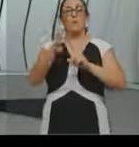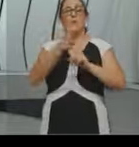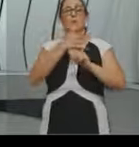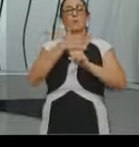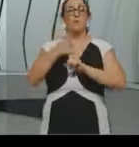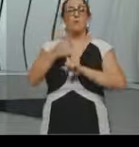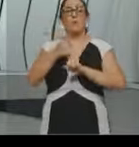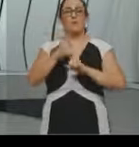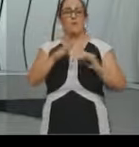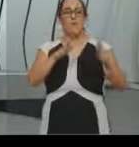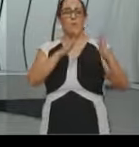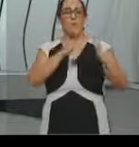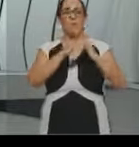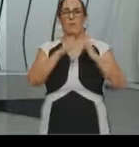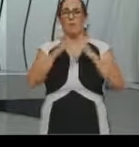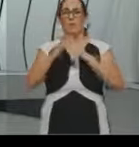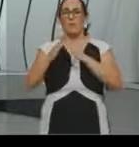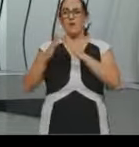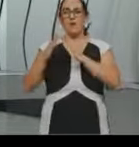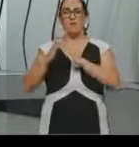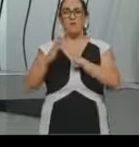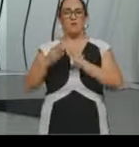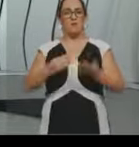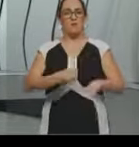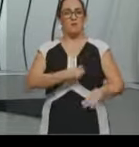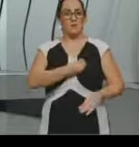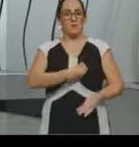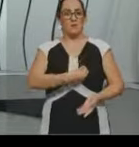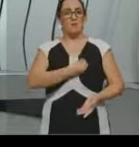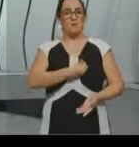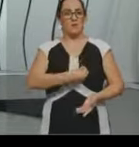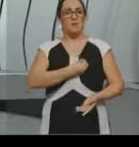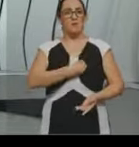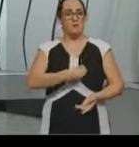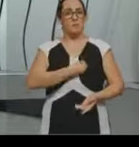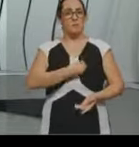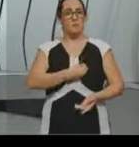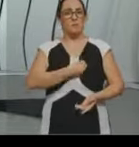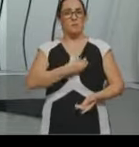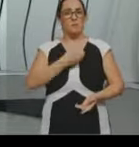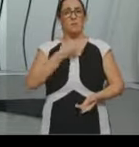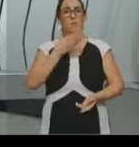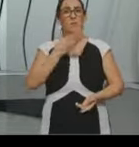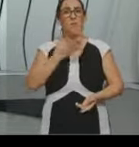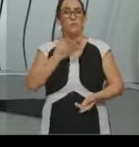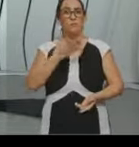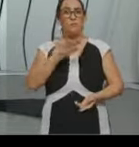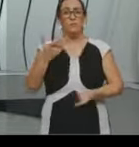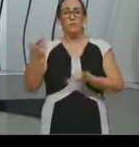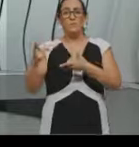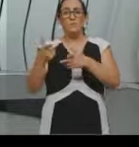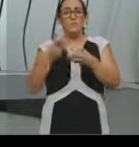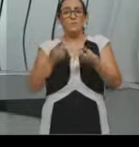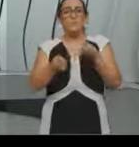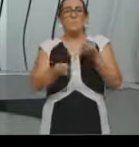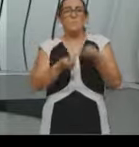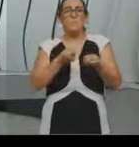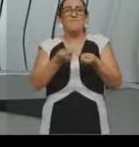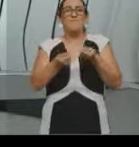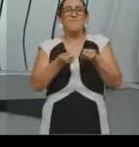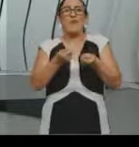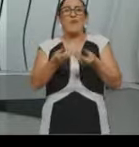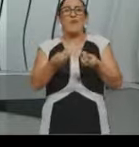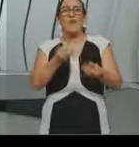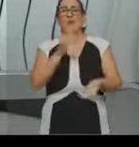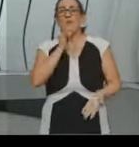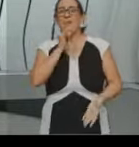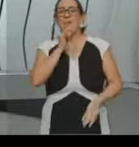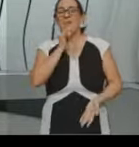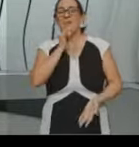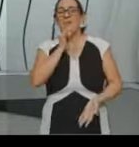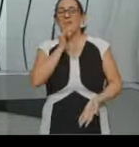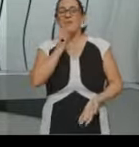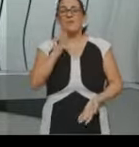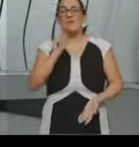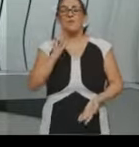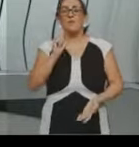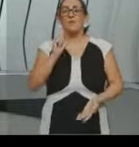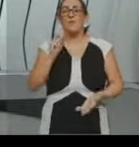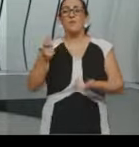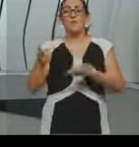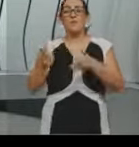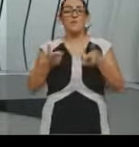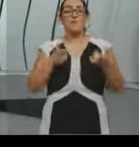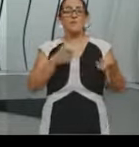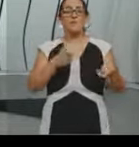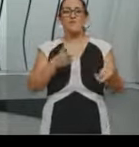dignas de vida. Isso não fazia parte ainda, de uma maneira consolidada, da pauta aí do nosso sistema, do